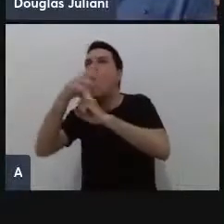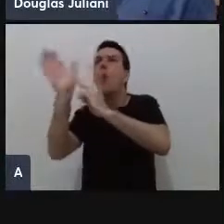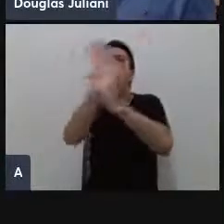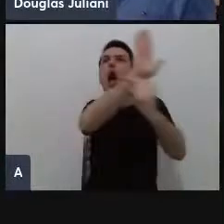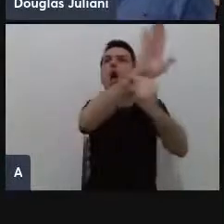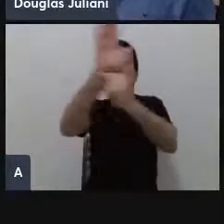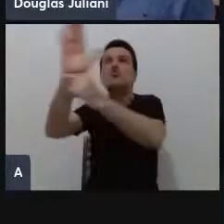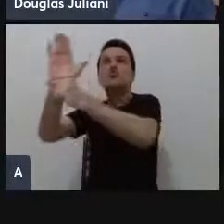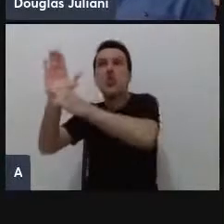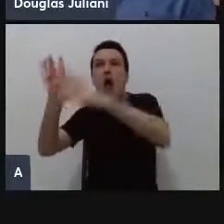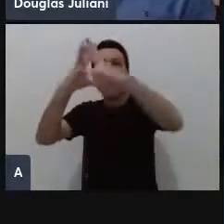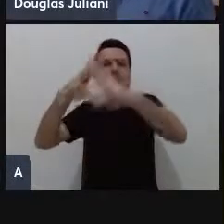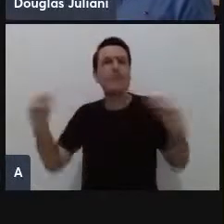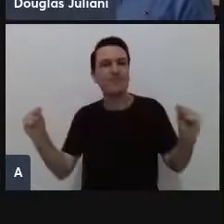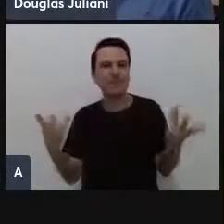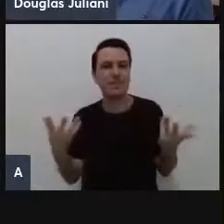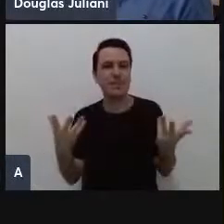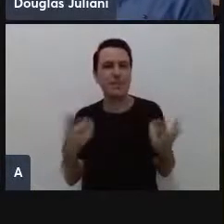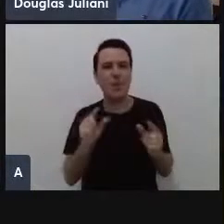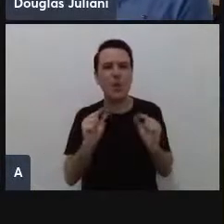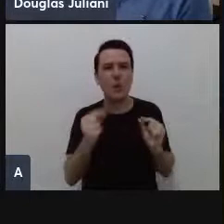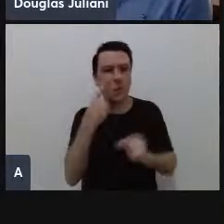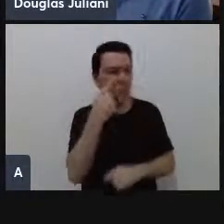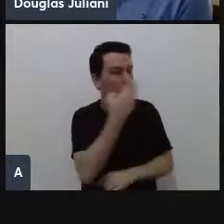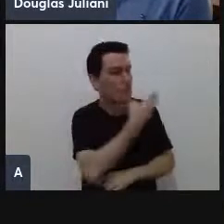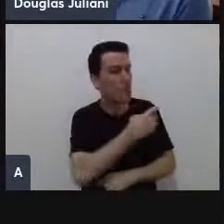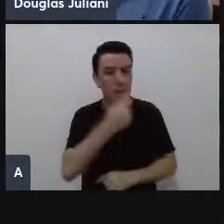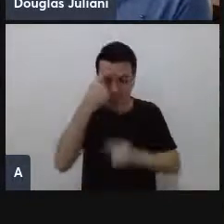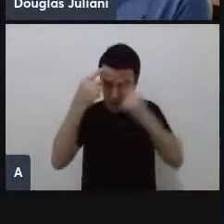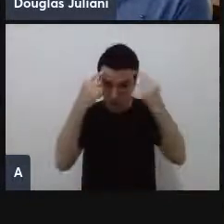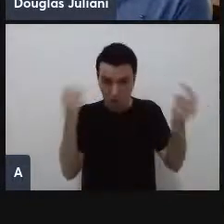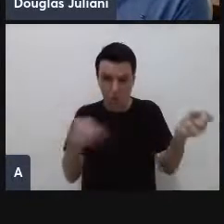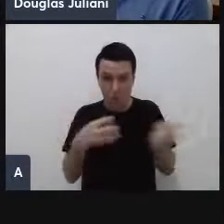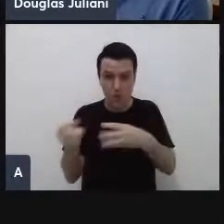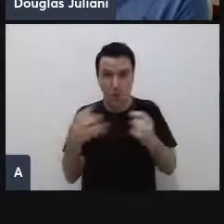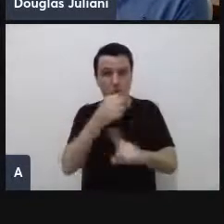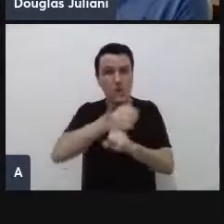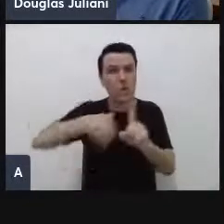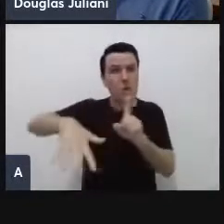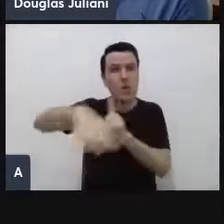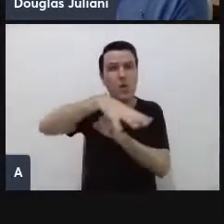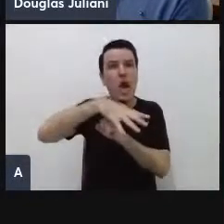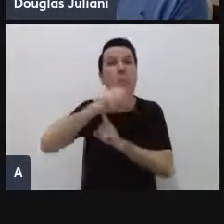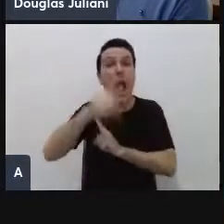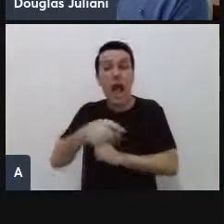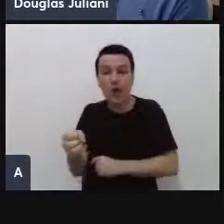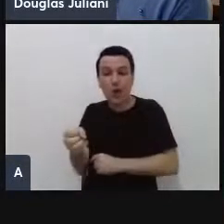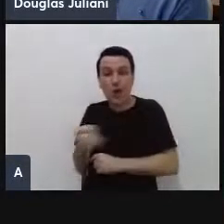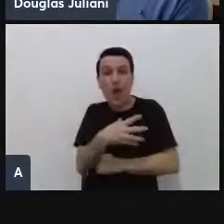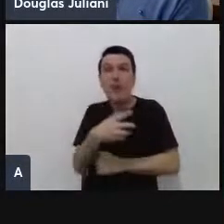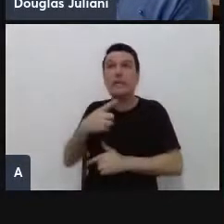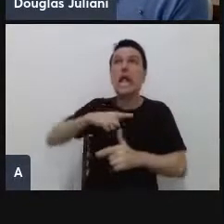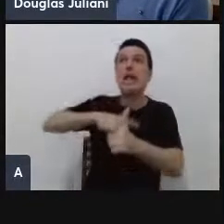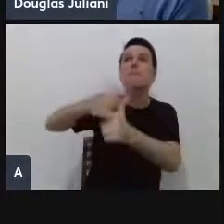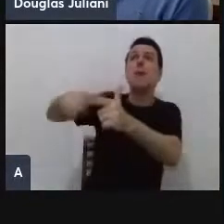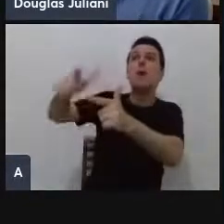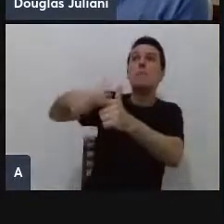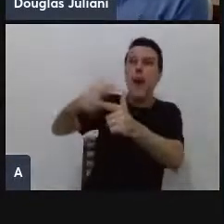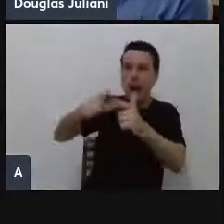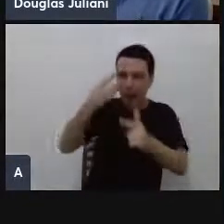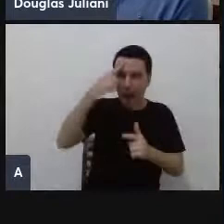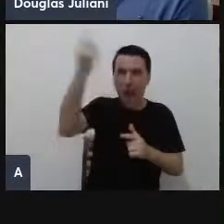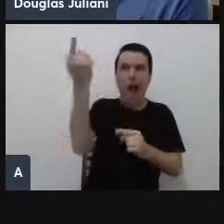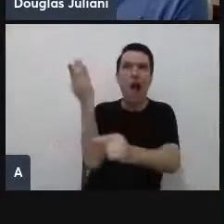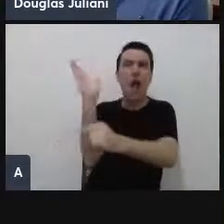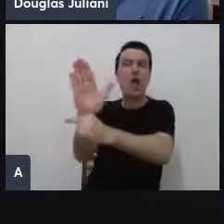Então, o que é inovação social? Está aí o conceito na tela para vocês. É uma nova solução para um problema que é mais efetiva,